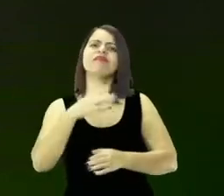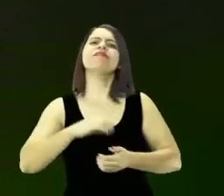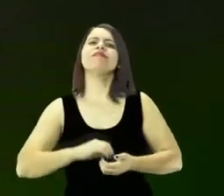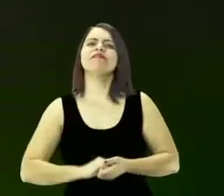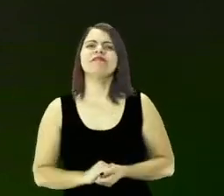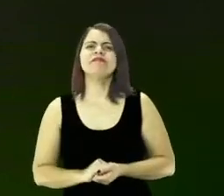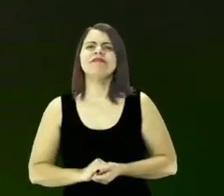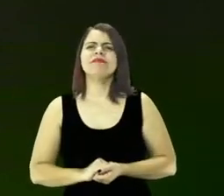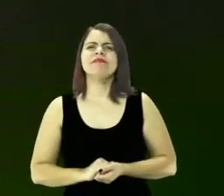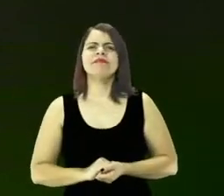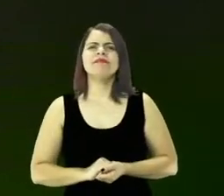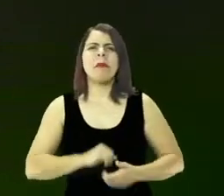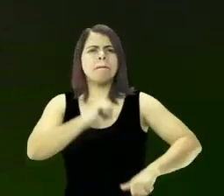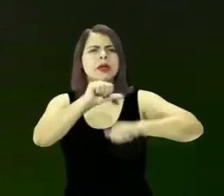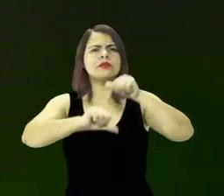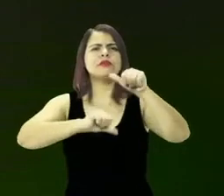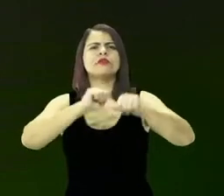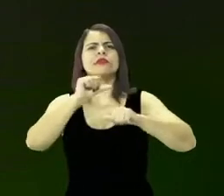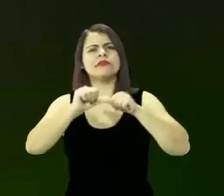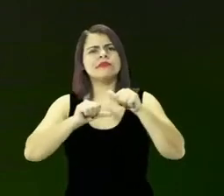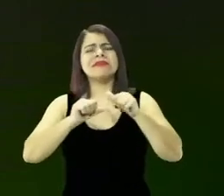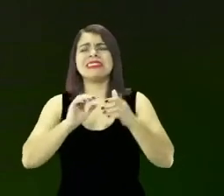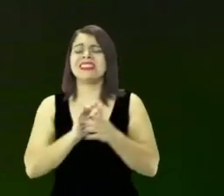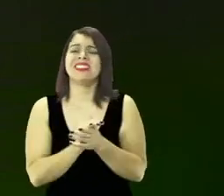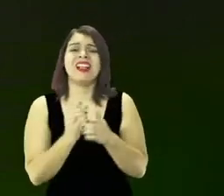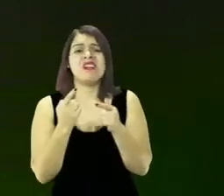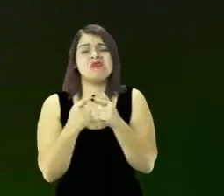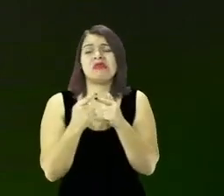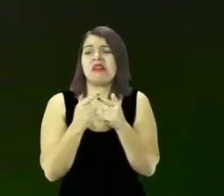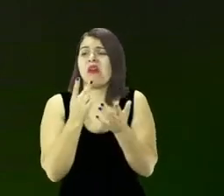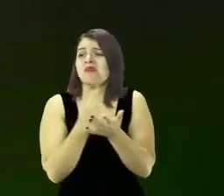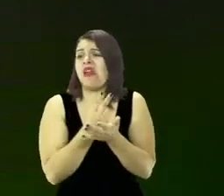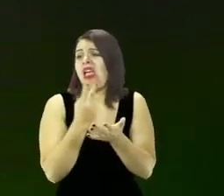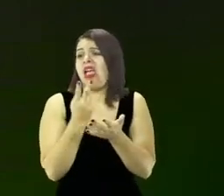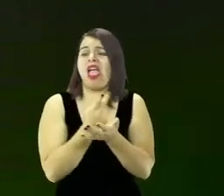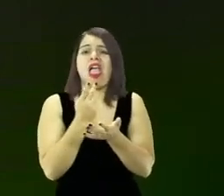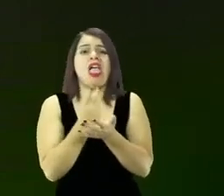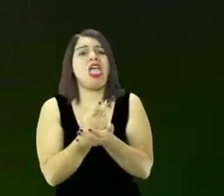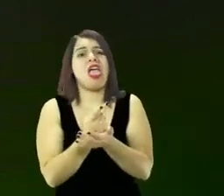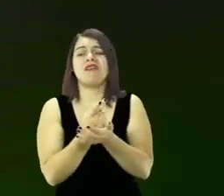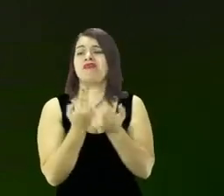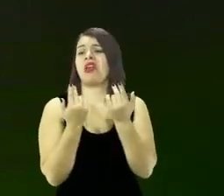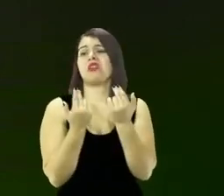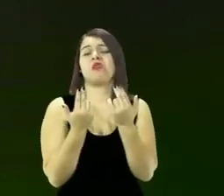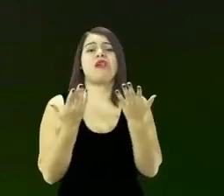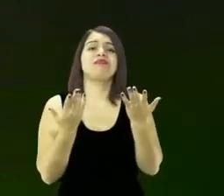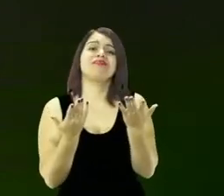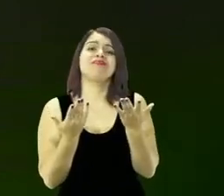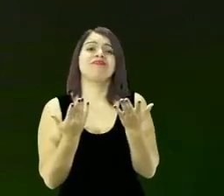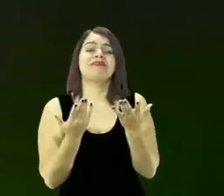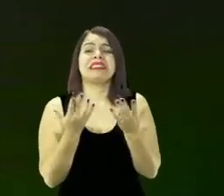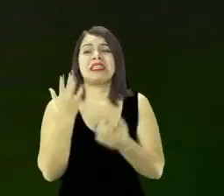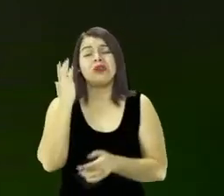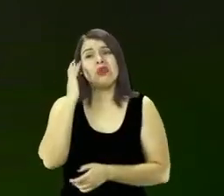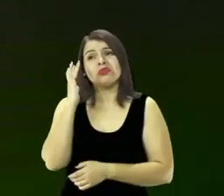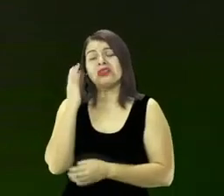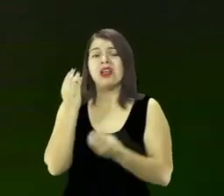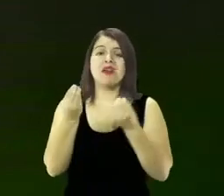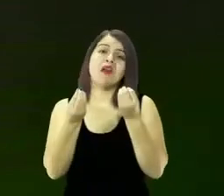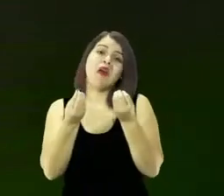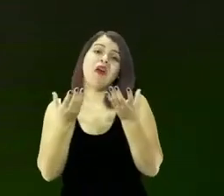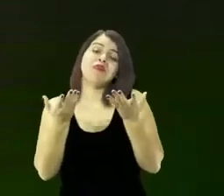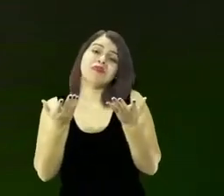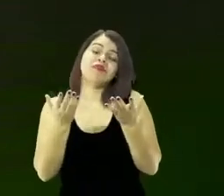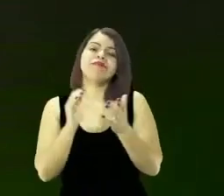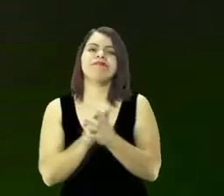Saia deste nível onde os erros têm se repetido por não saber como fazer. Então veja